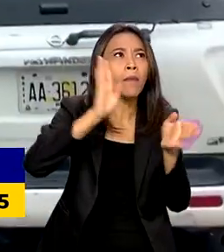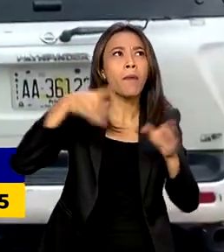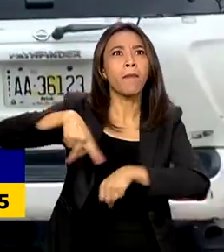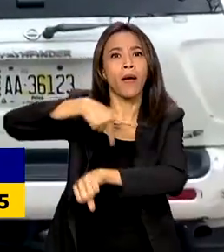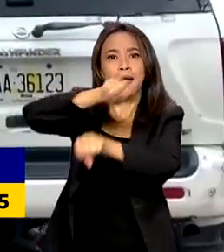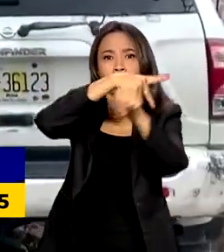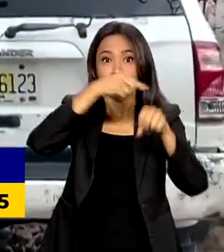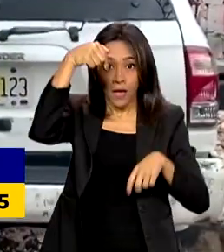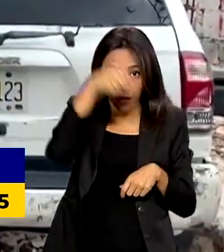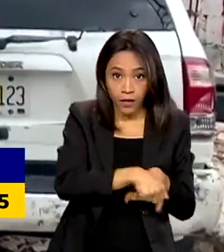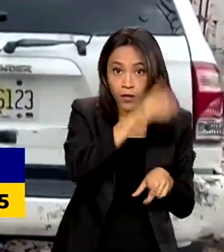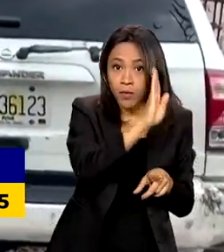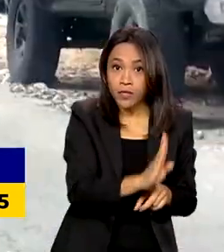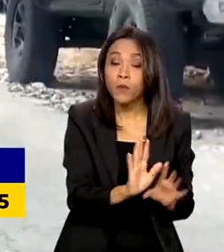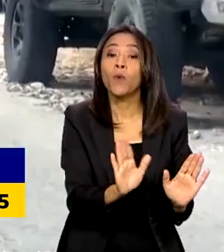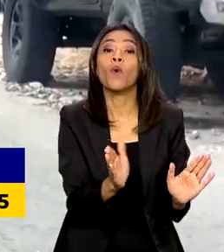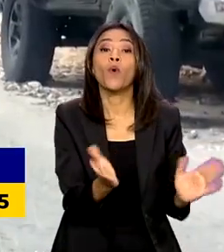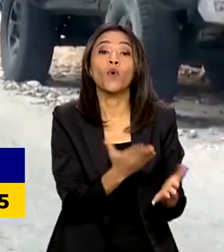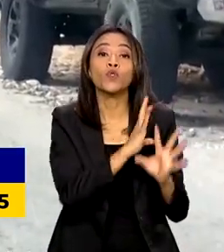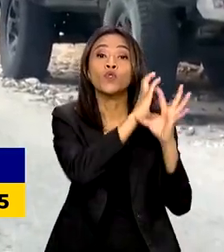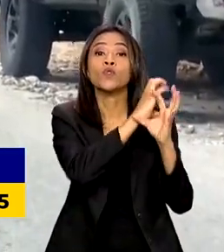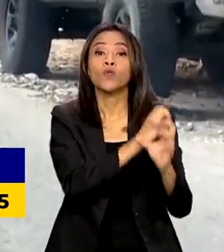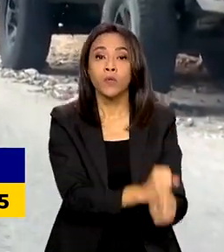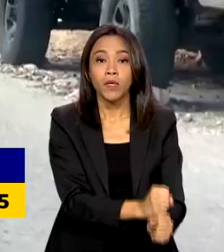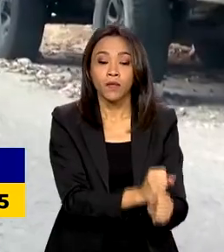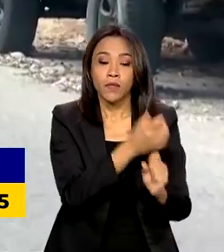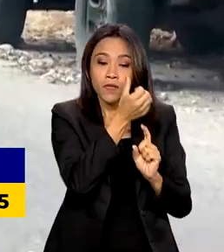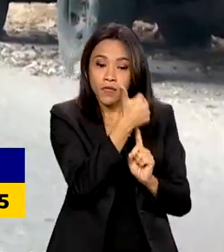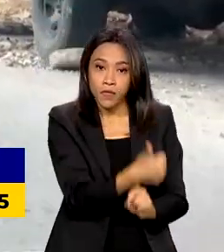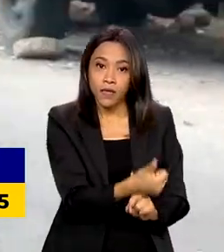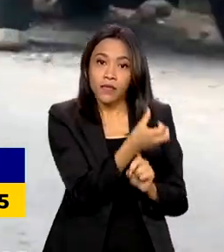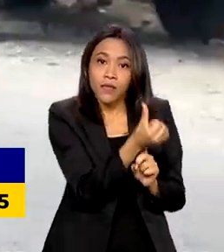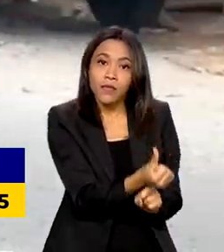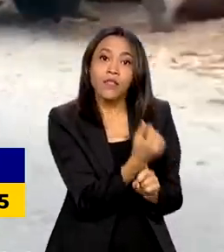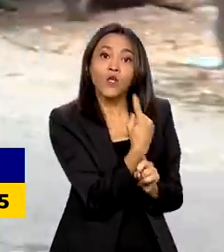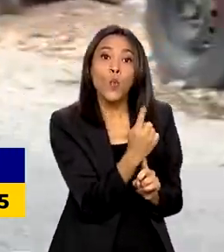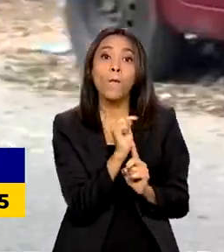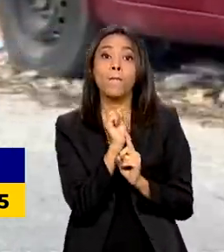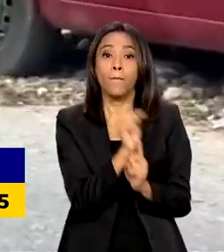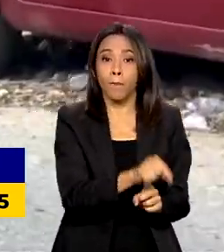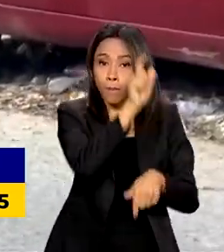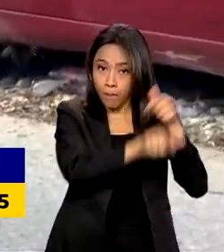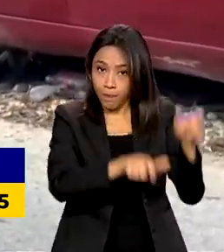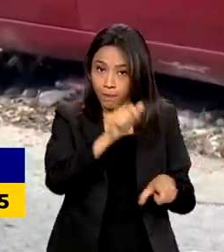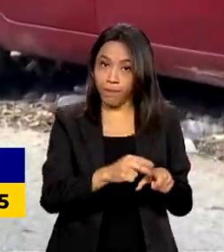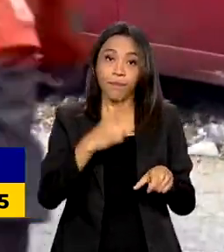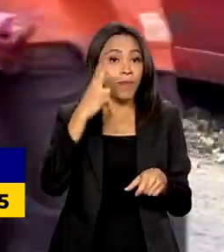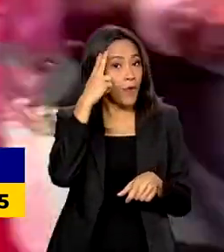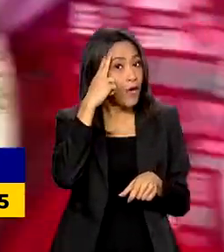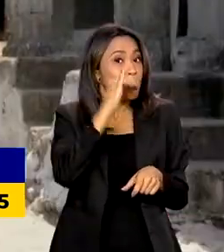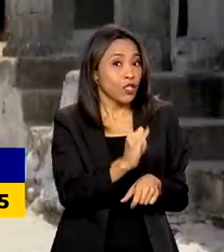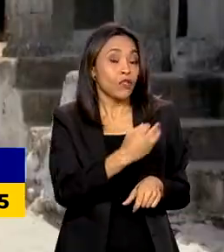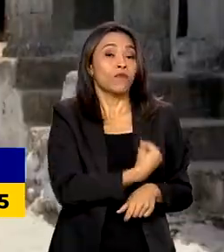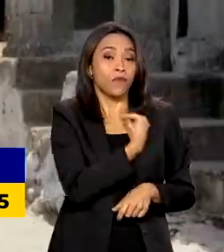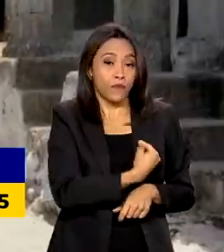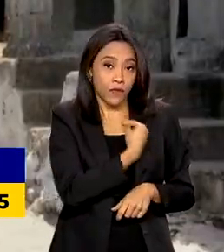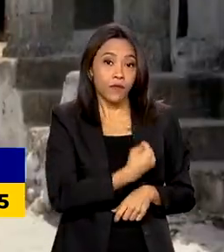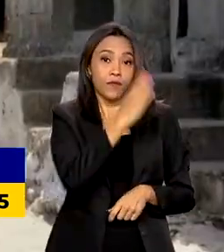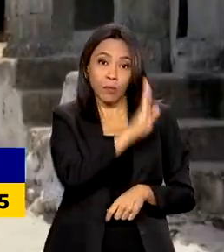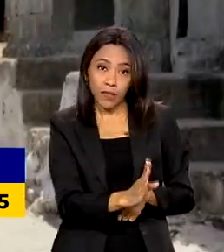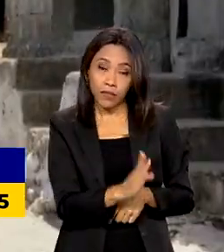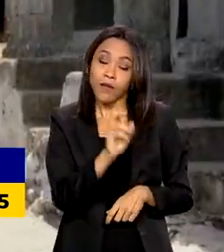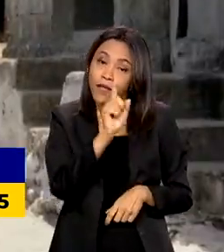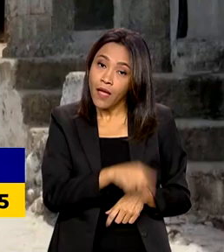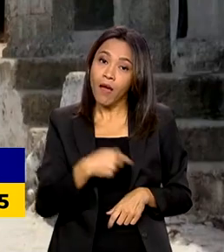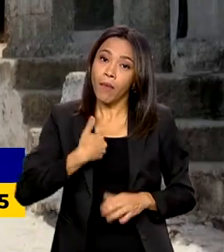Só no Brasil estima-se que hoje cerca de 161 mil haitianos vivam em território brasileiro. E é justamente